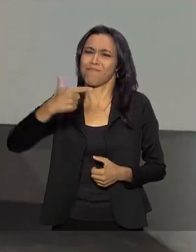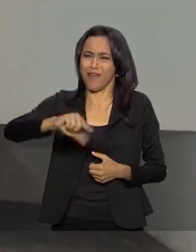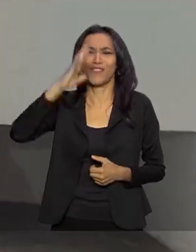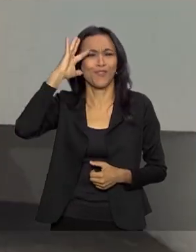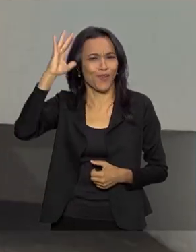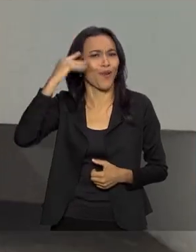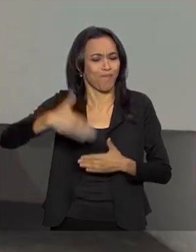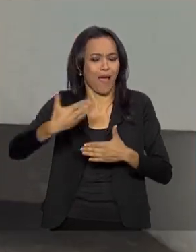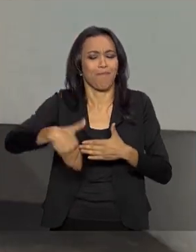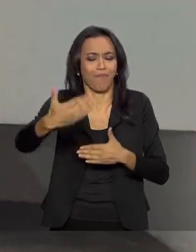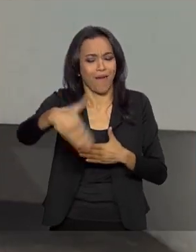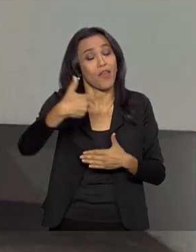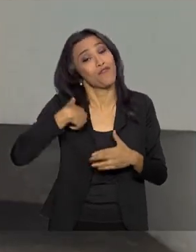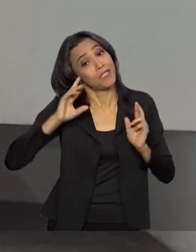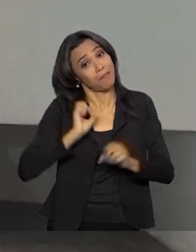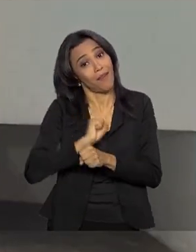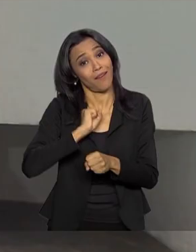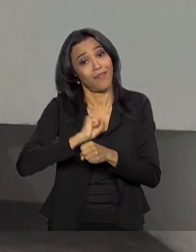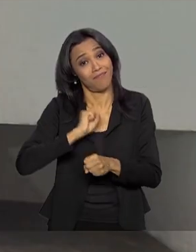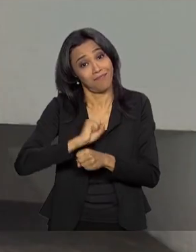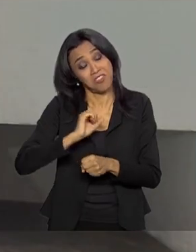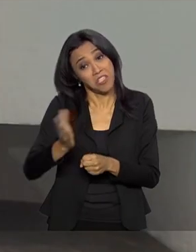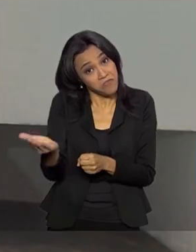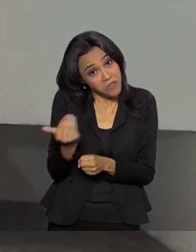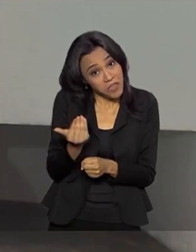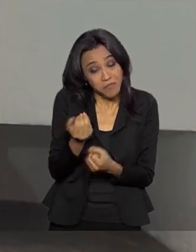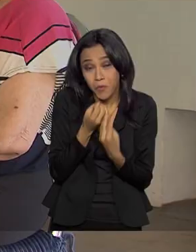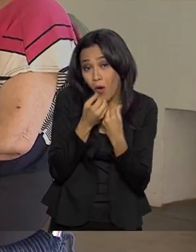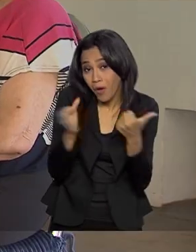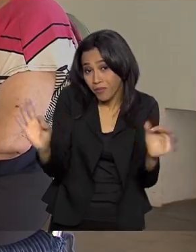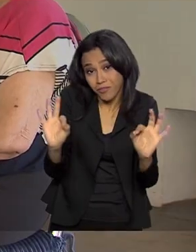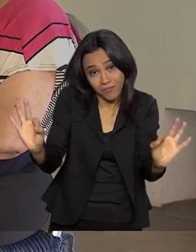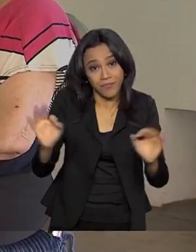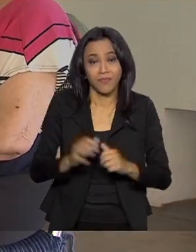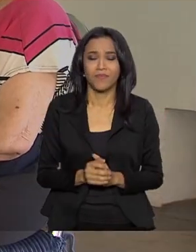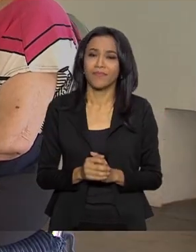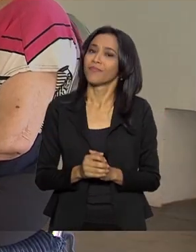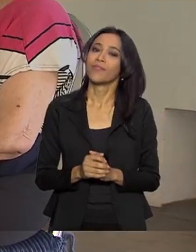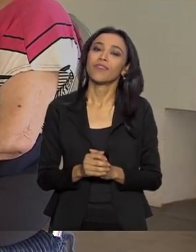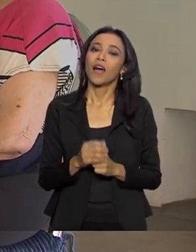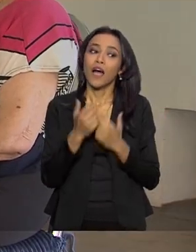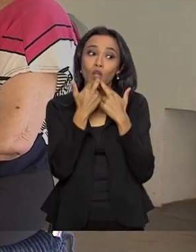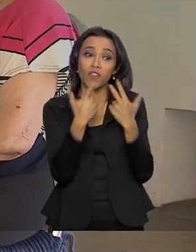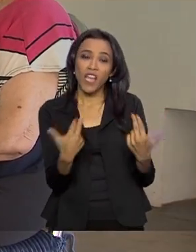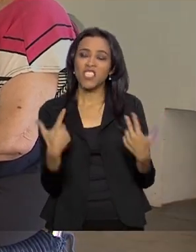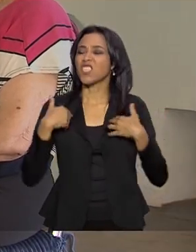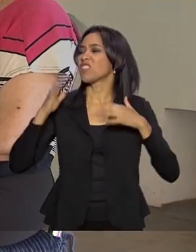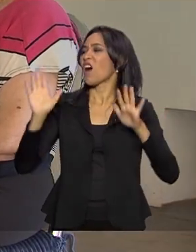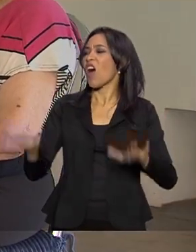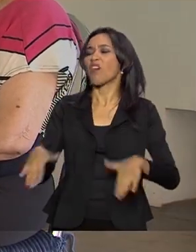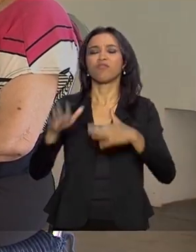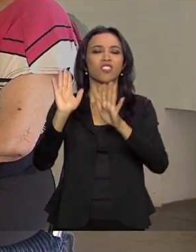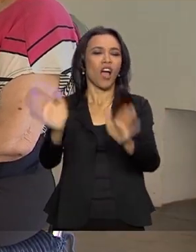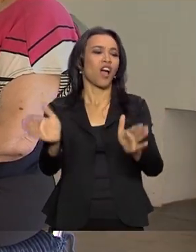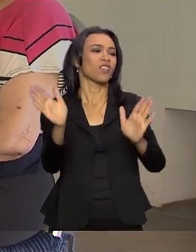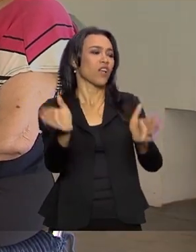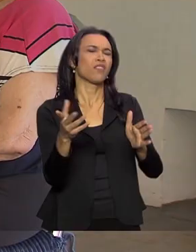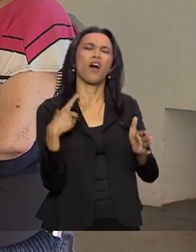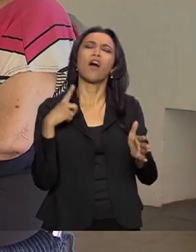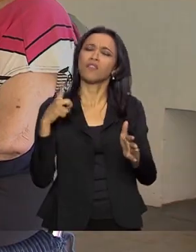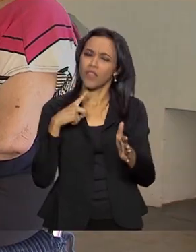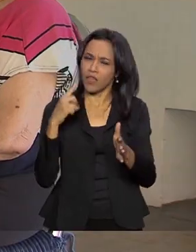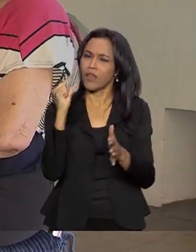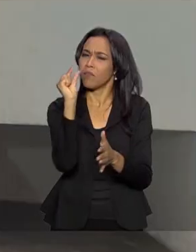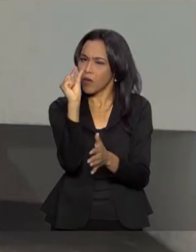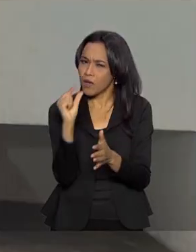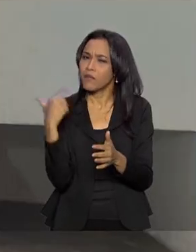fico esperando que a vier, estamos aí. Tem algo novo, aí vai, não, eu já estou realizada, não, ainda tem mais alguma